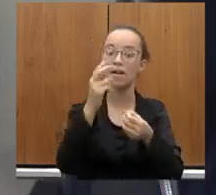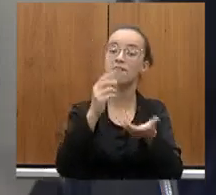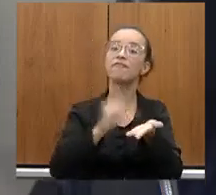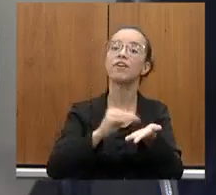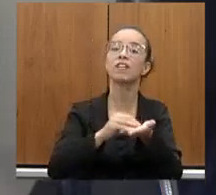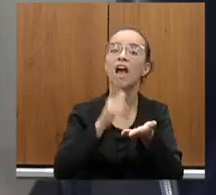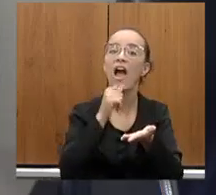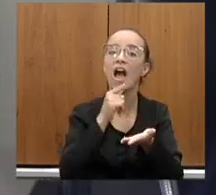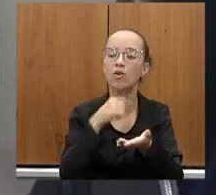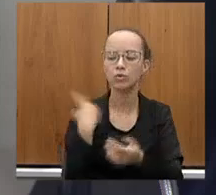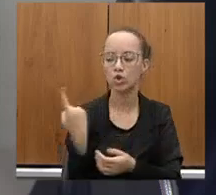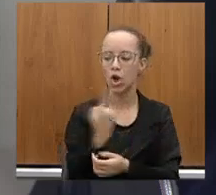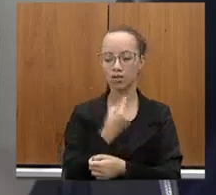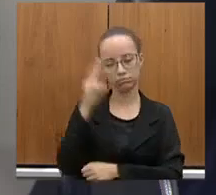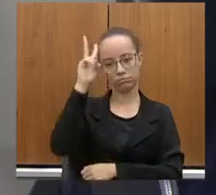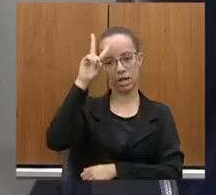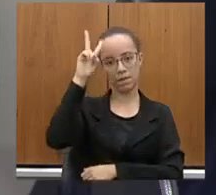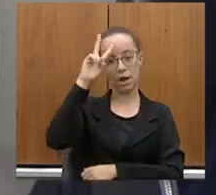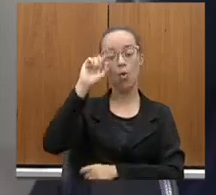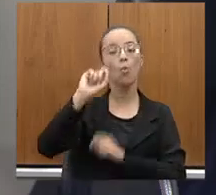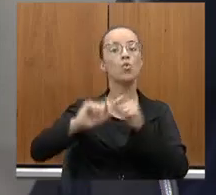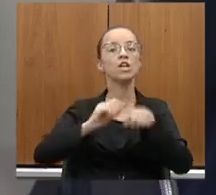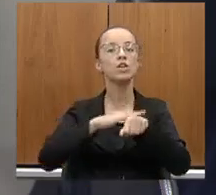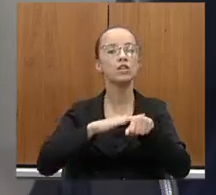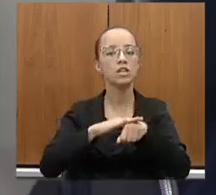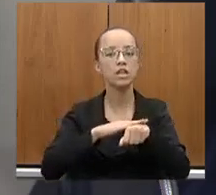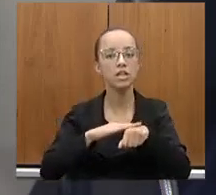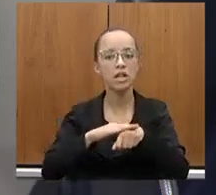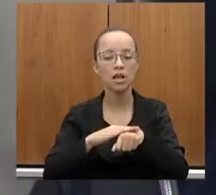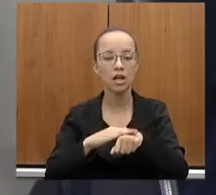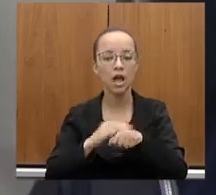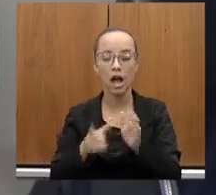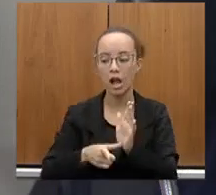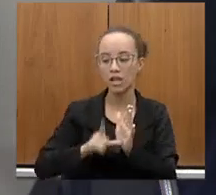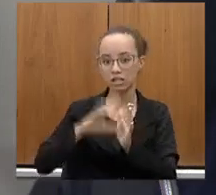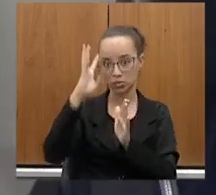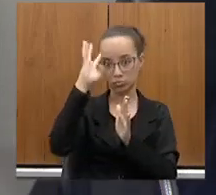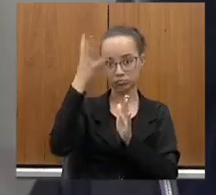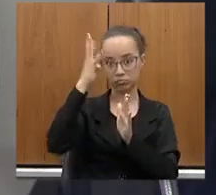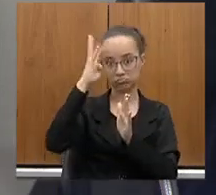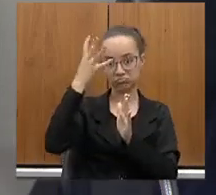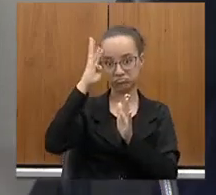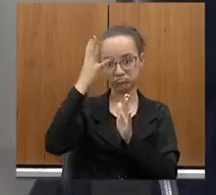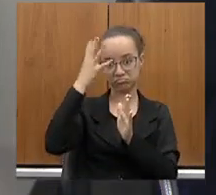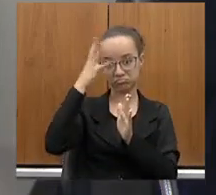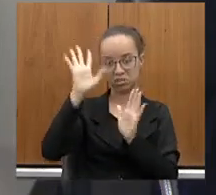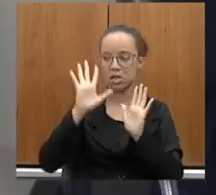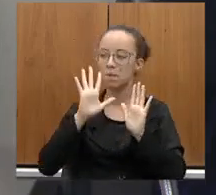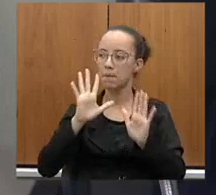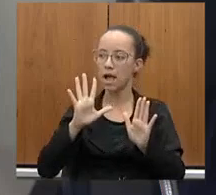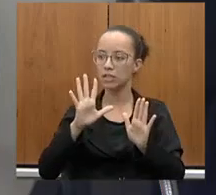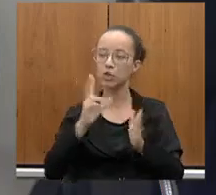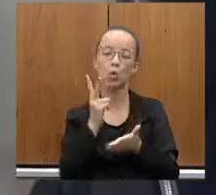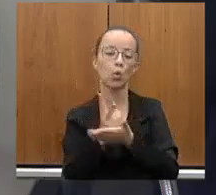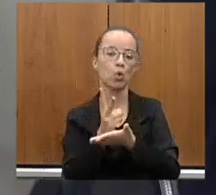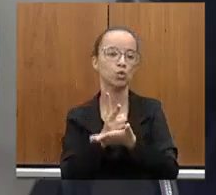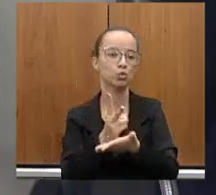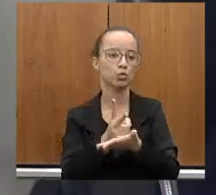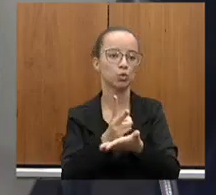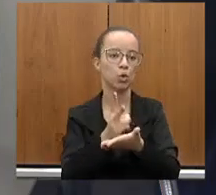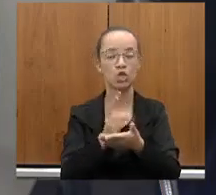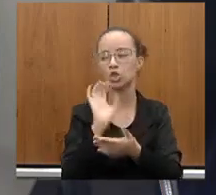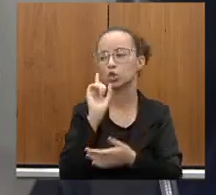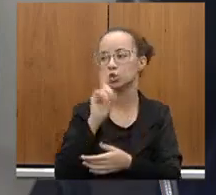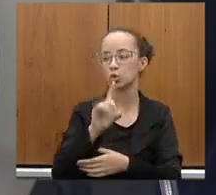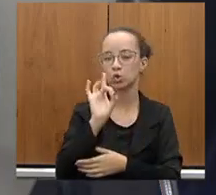desses debates aqui e das discussões que nós poderíamos ter feito, mas, como o rumo foi traçado, que só o Rua do